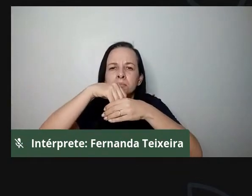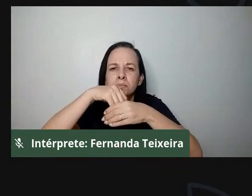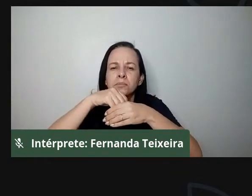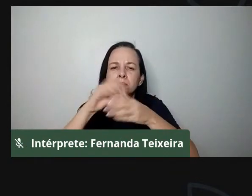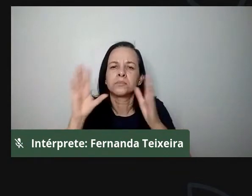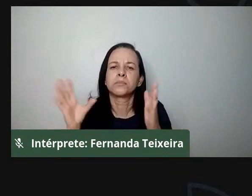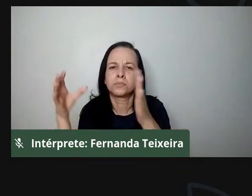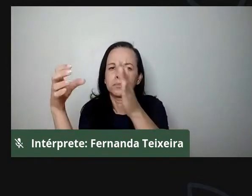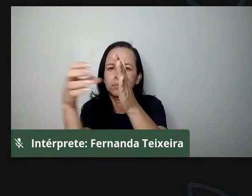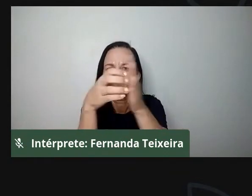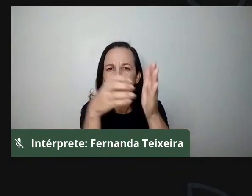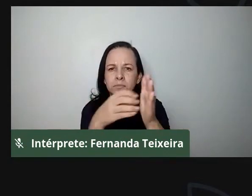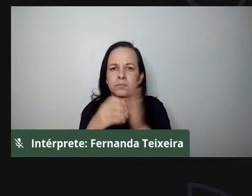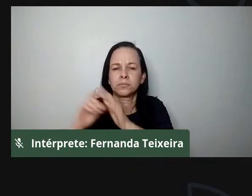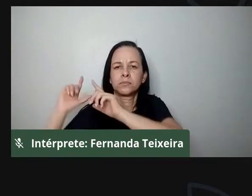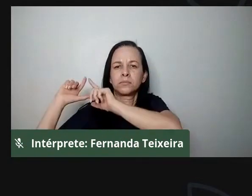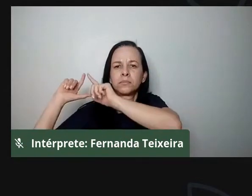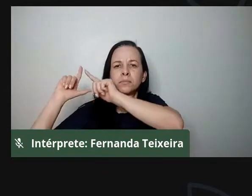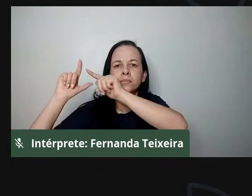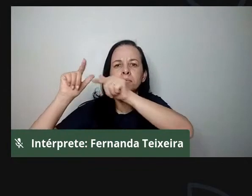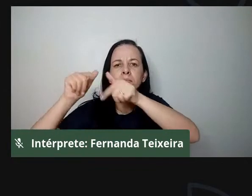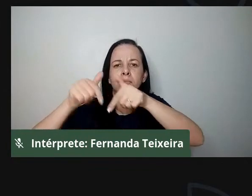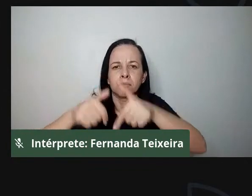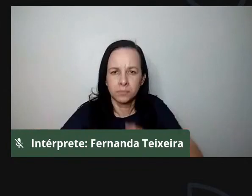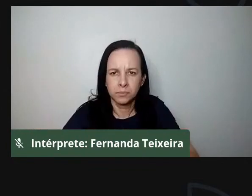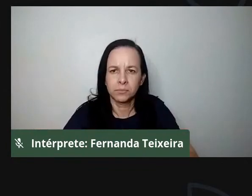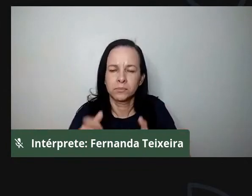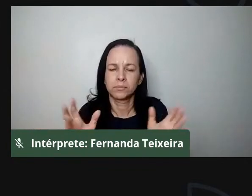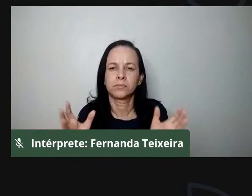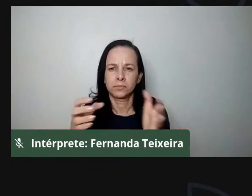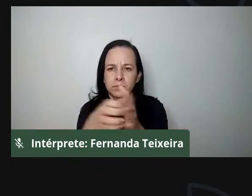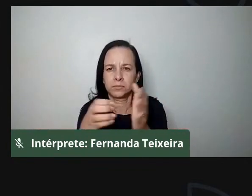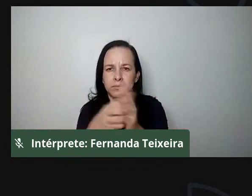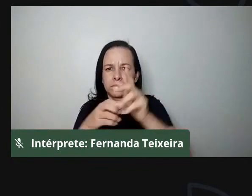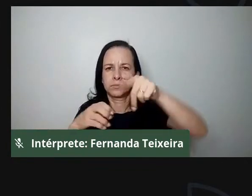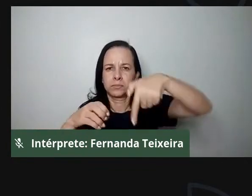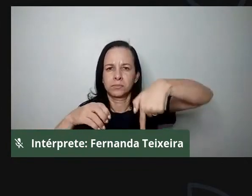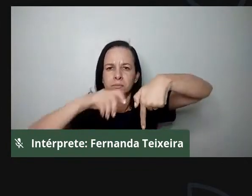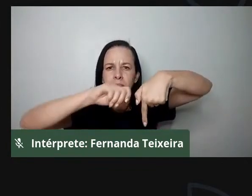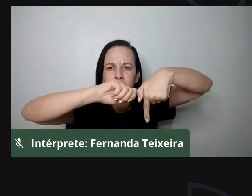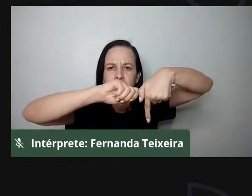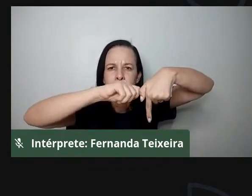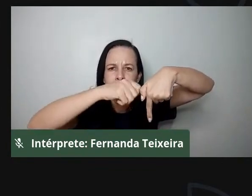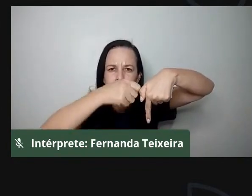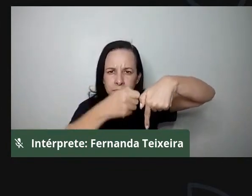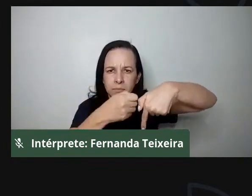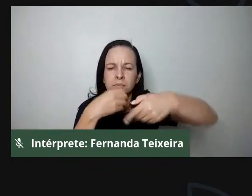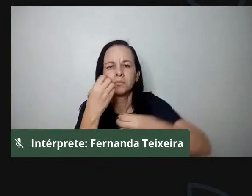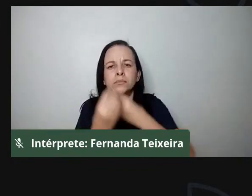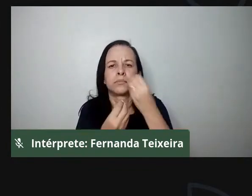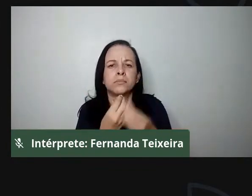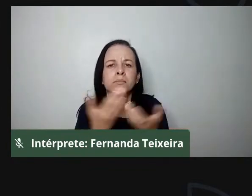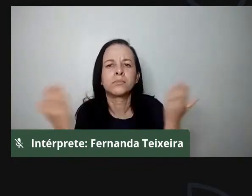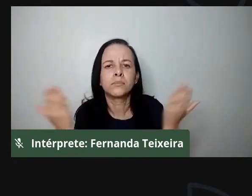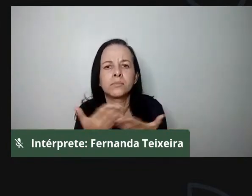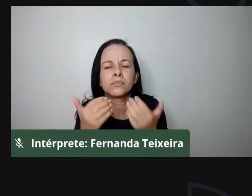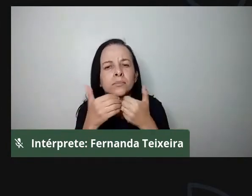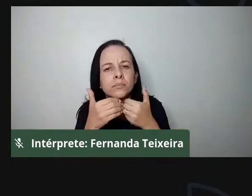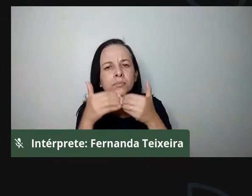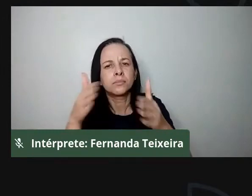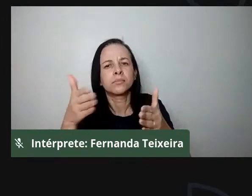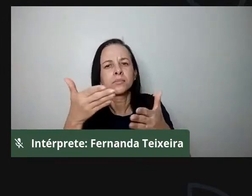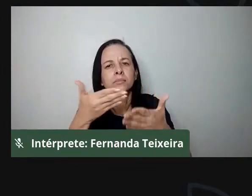tradicionais, na Bahia, as comunidades que não moram. E aí, pontuar necessariamente como essa relação